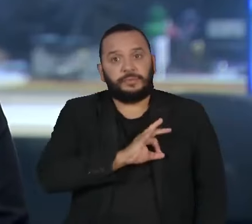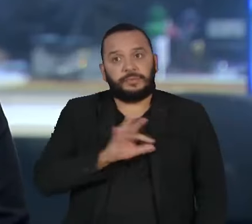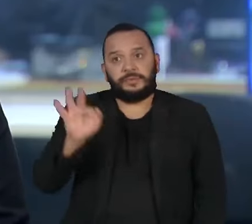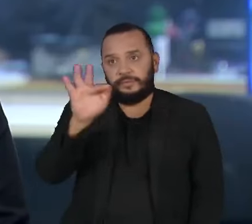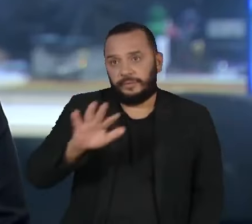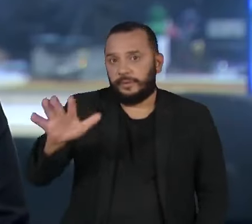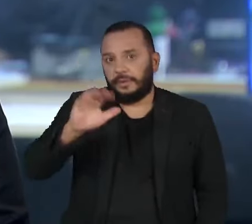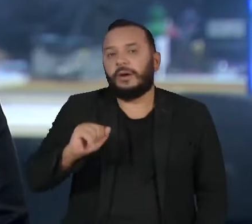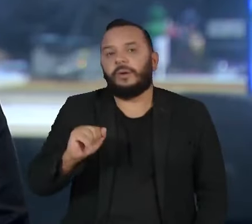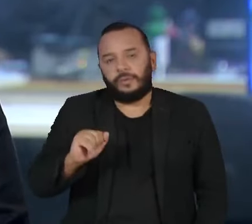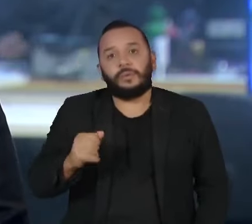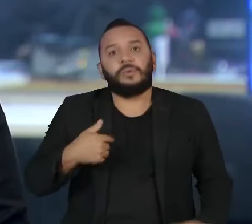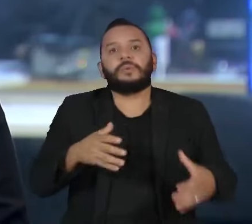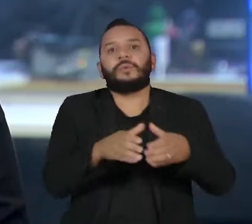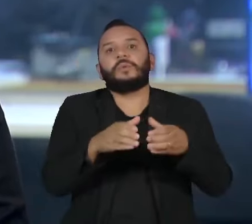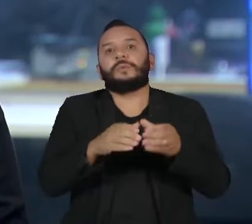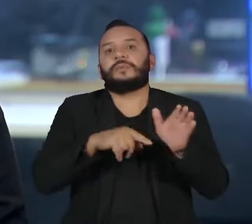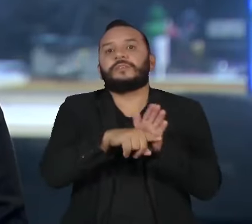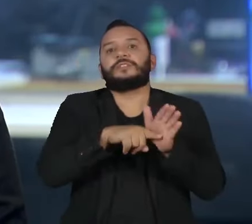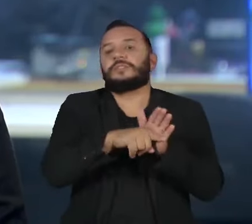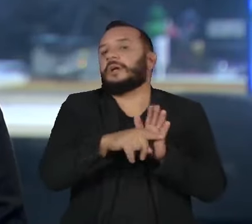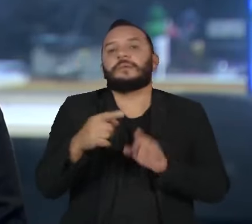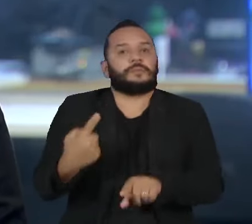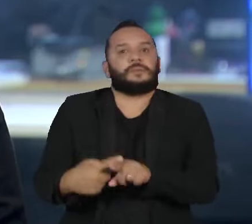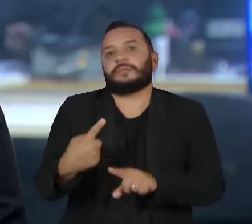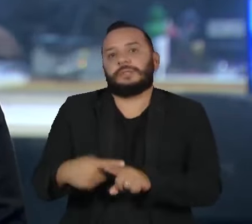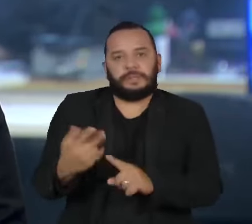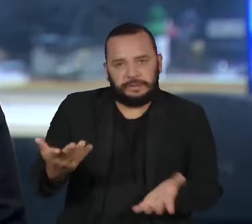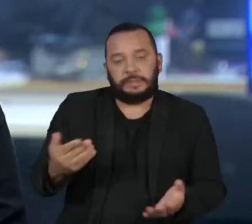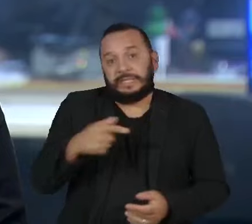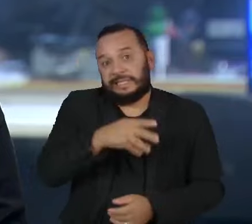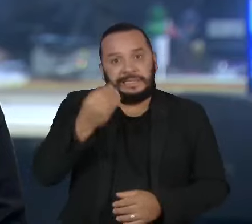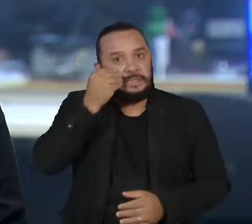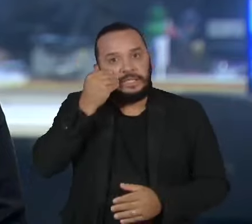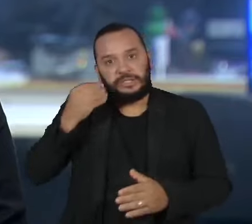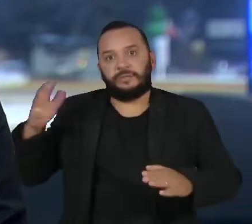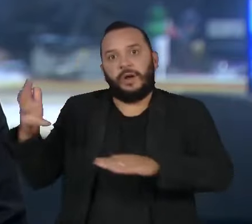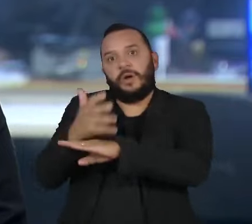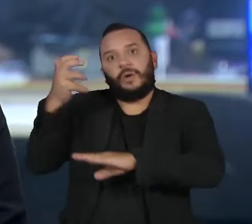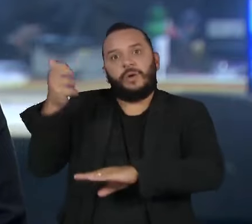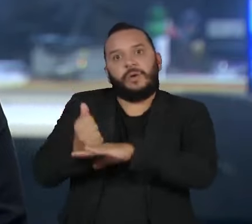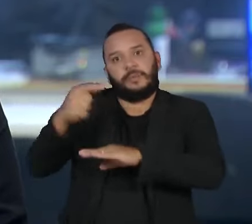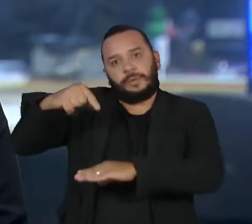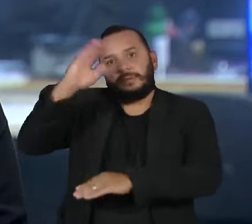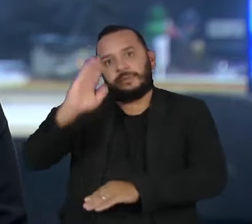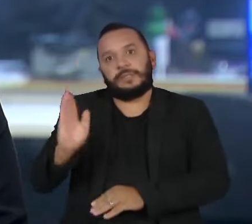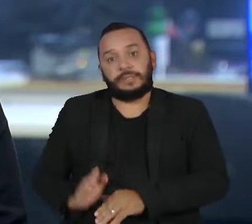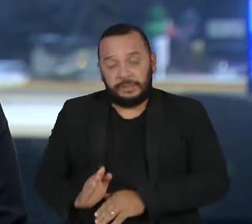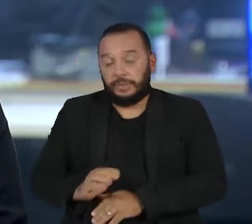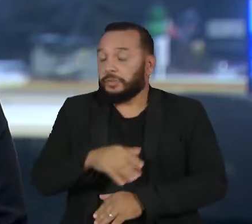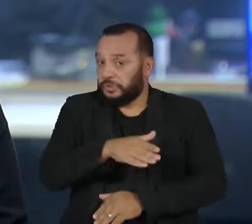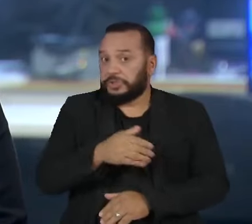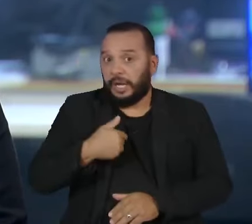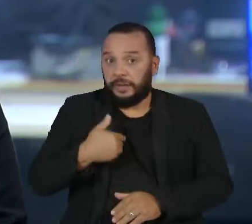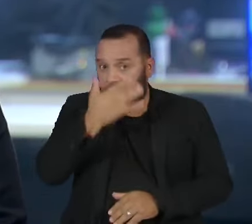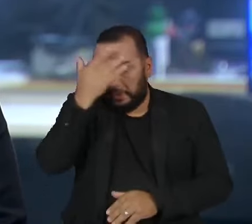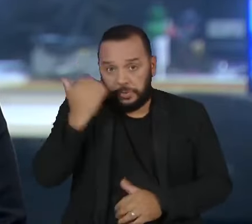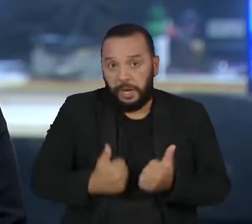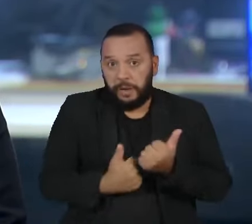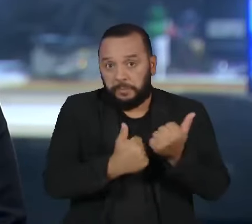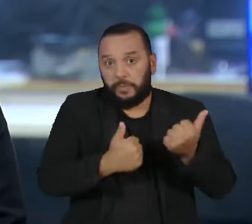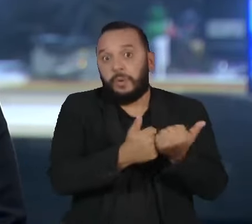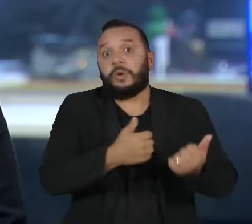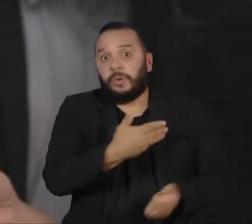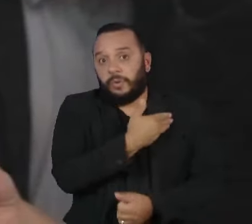Eles são investigados no inquérito que apura uma suposta tentativa de golpe de Estado envolvendo a alta cúpula do governo anterior e